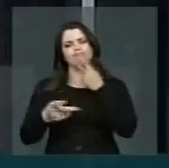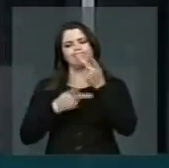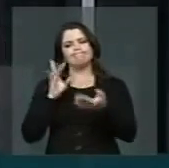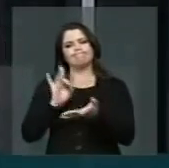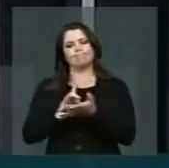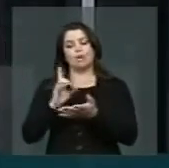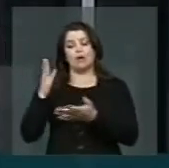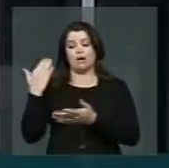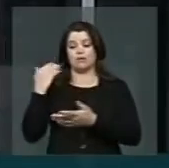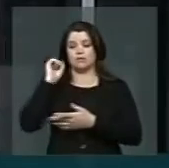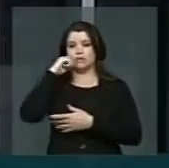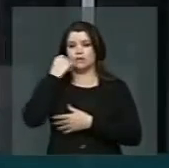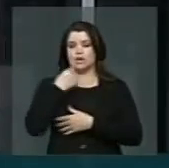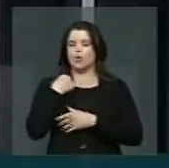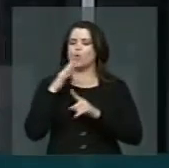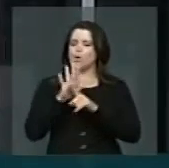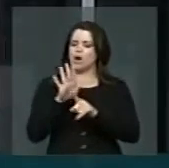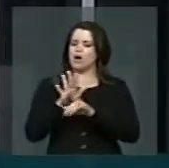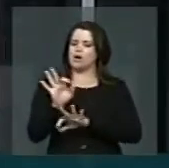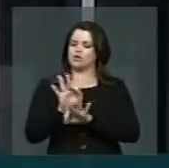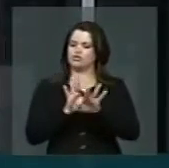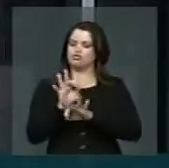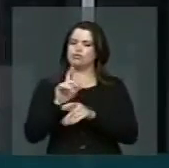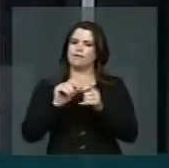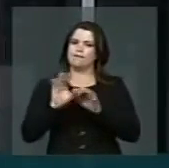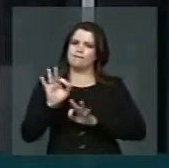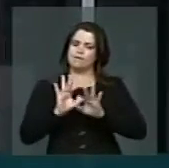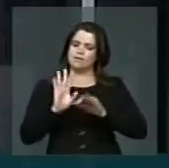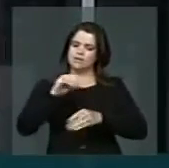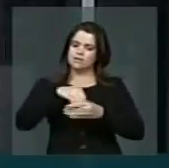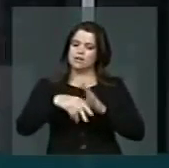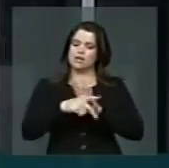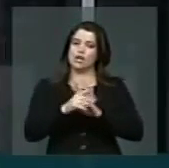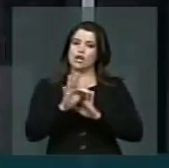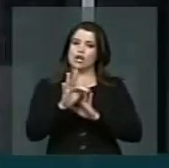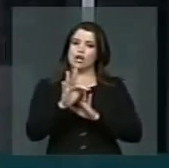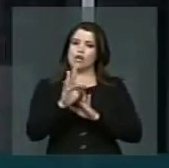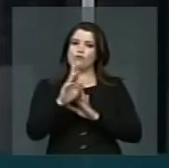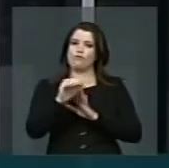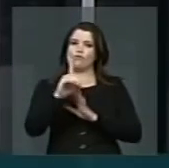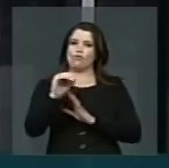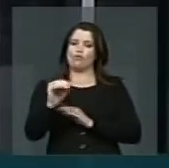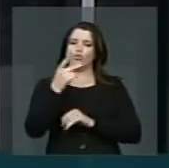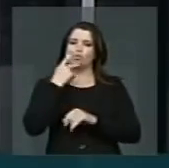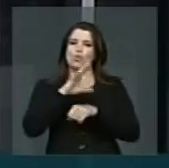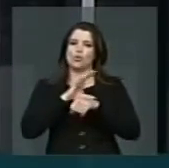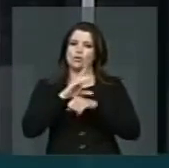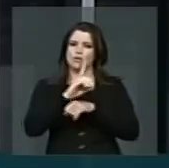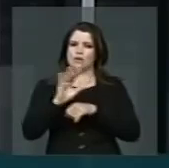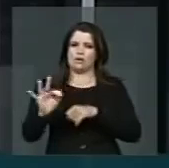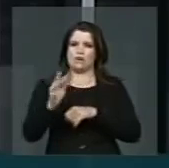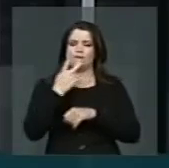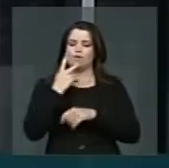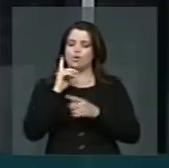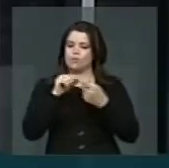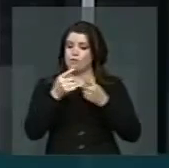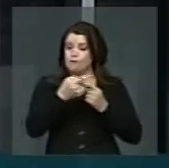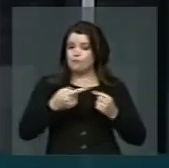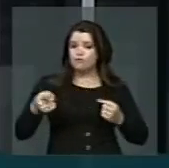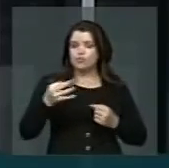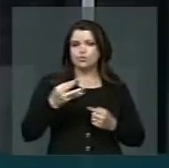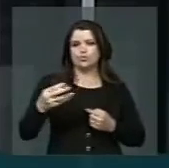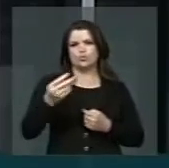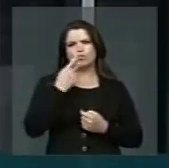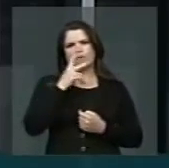senador, que eu ajudei a fazer aqui o Fundo Constitucional do Distrito Federal. E que os senhores hoje